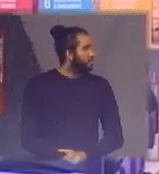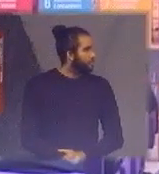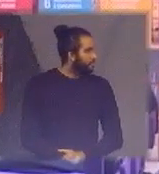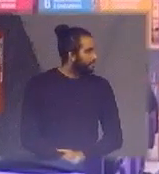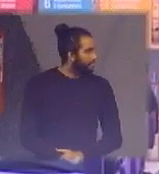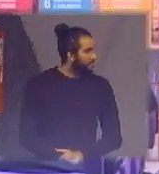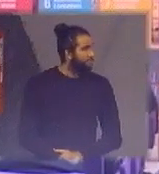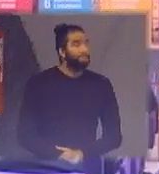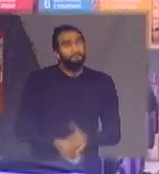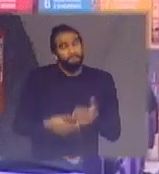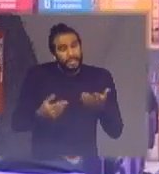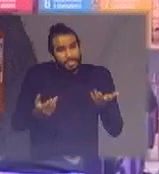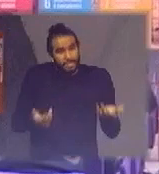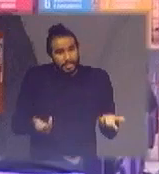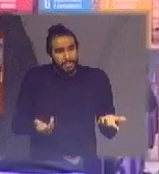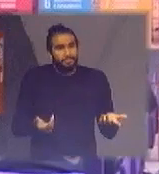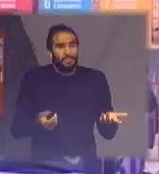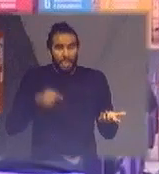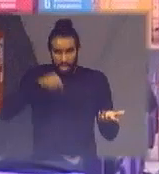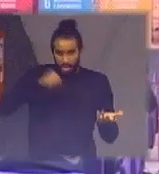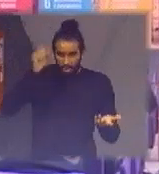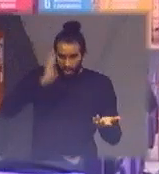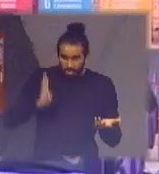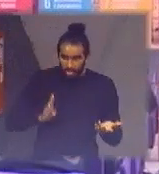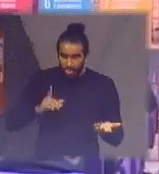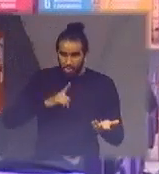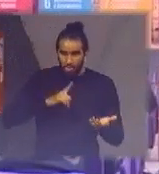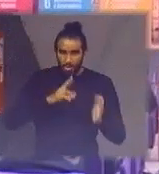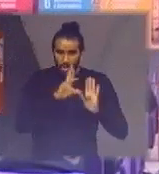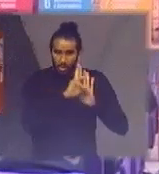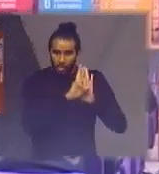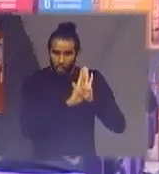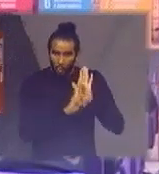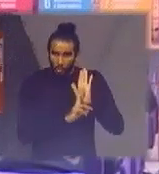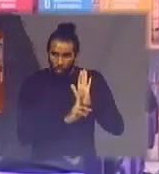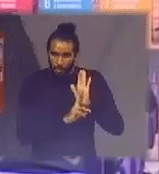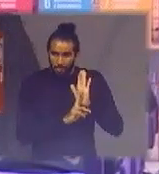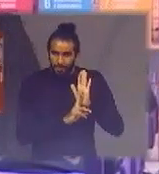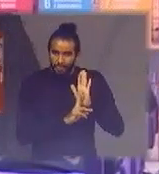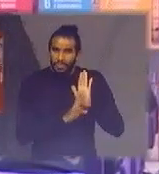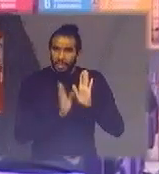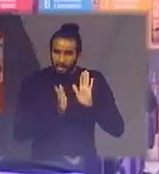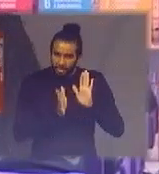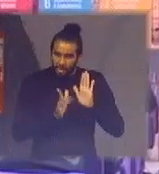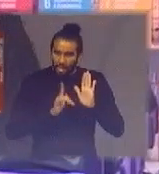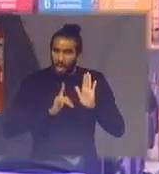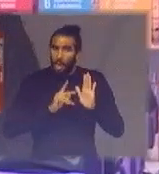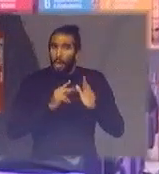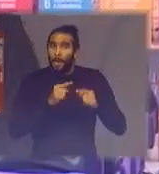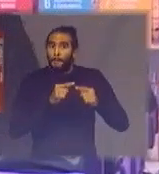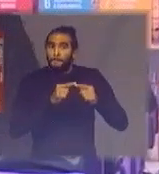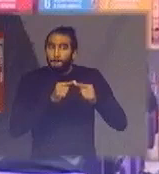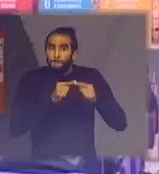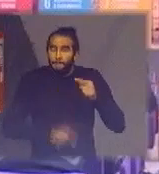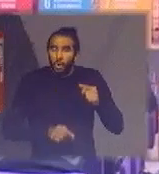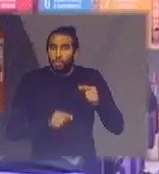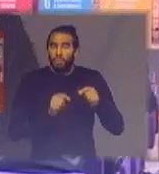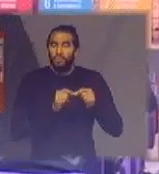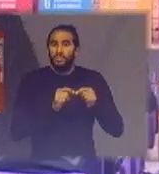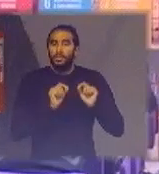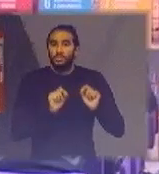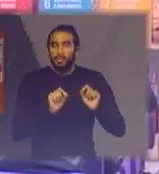olha aqui no Brasil existe uma regulamentação para isso é proibido você importar